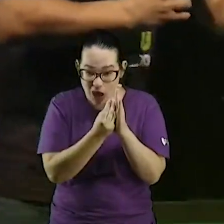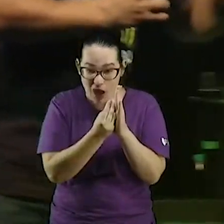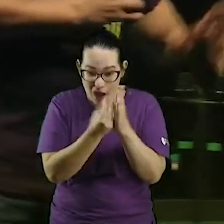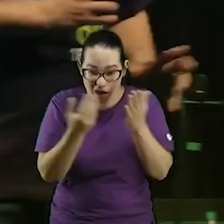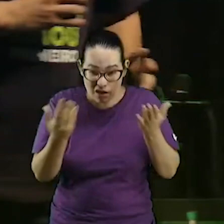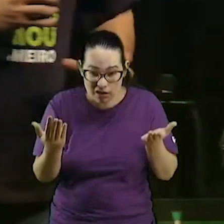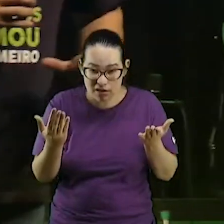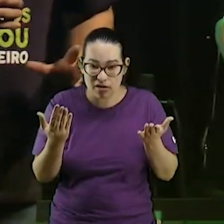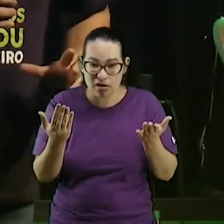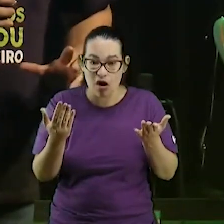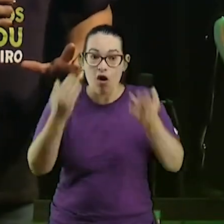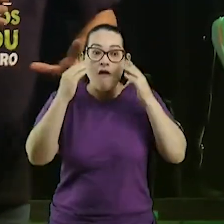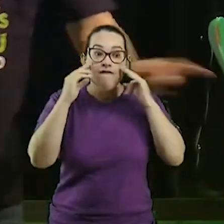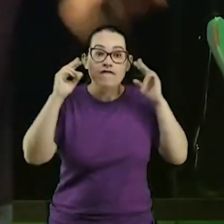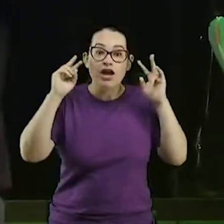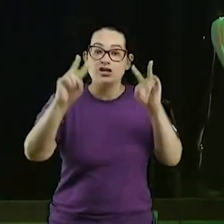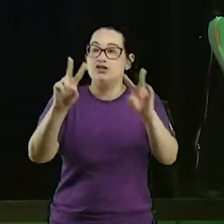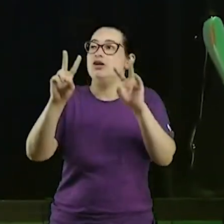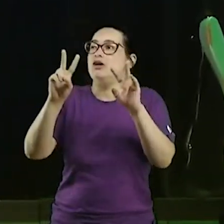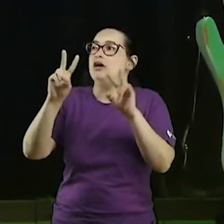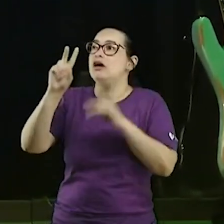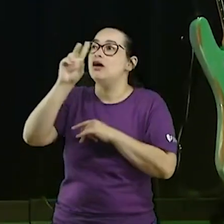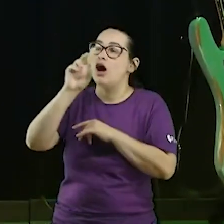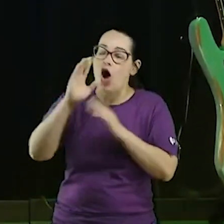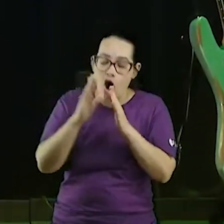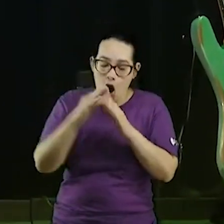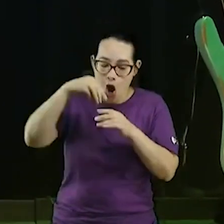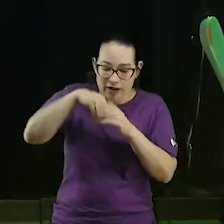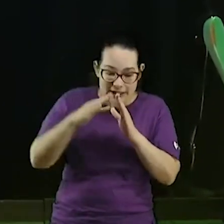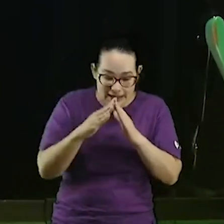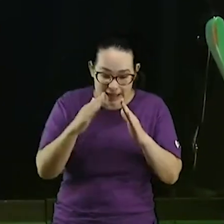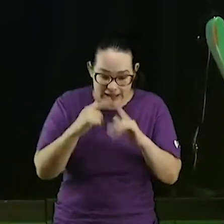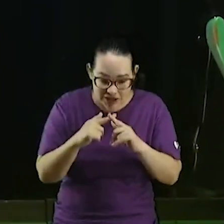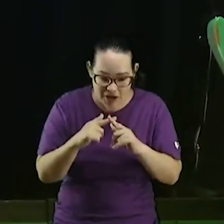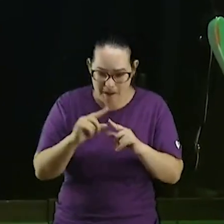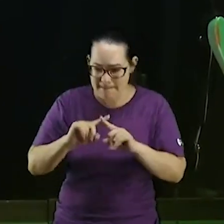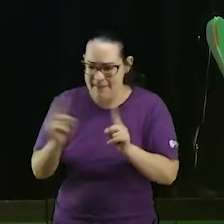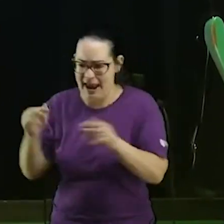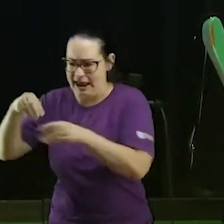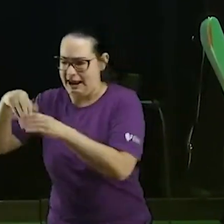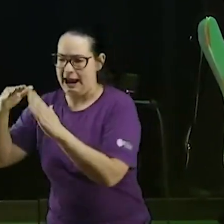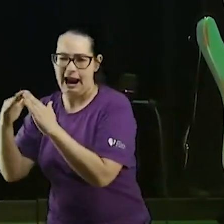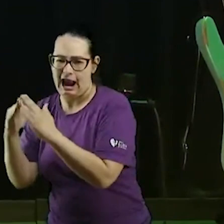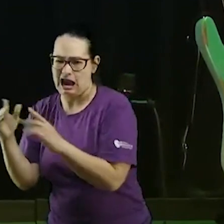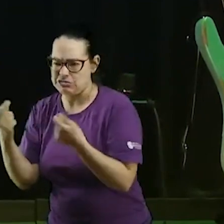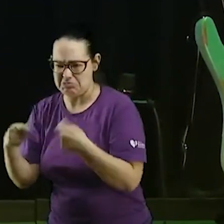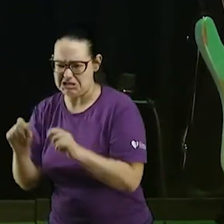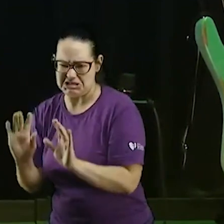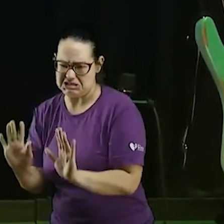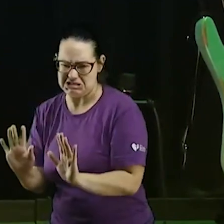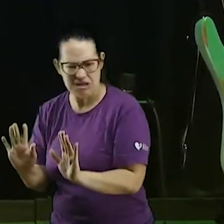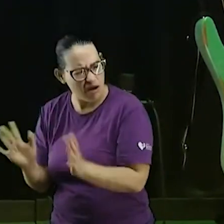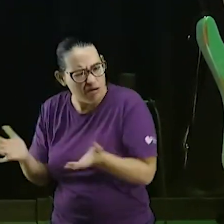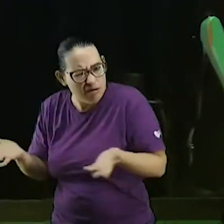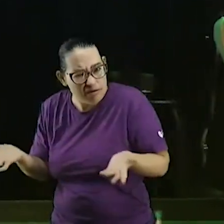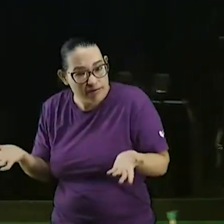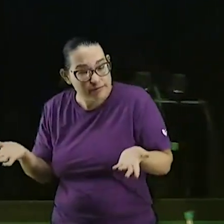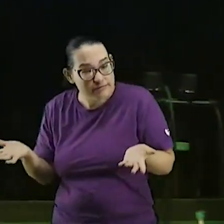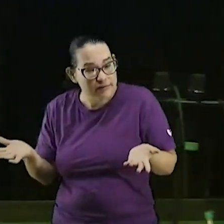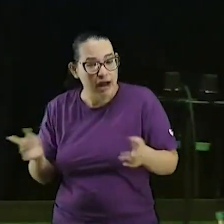ore na igreja mas não vai orar em casa aí não precisa afinal de contas o dia de oração é domingo